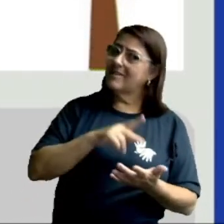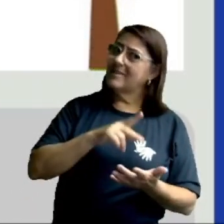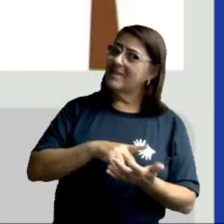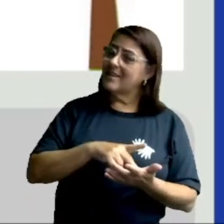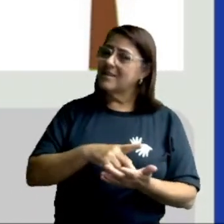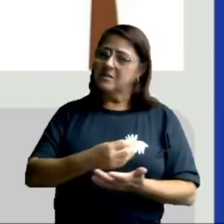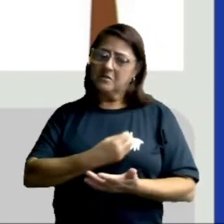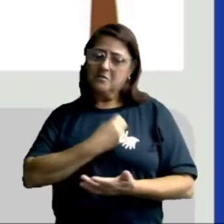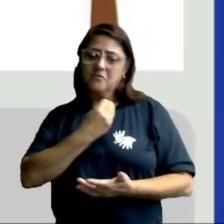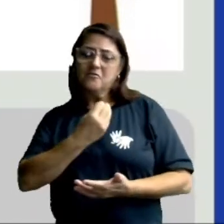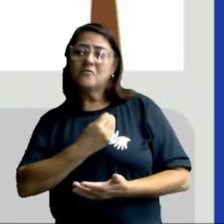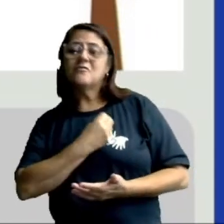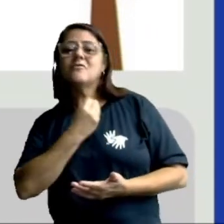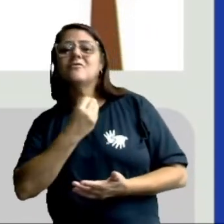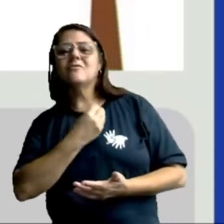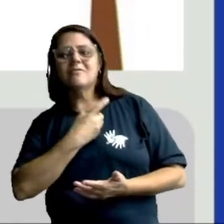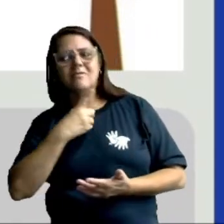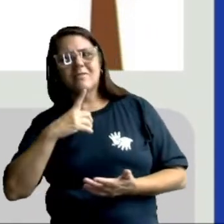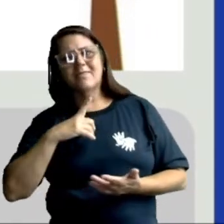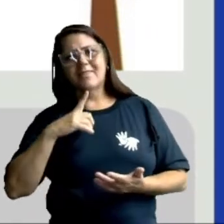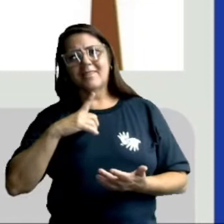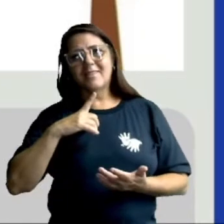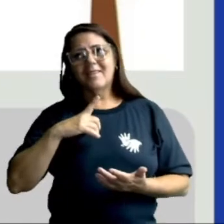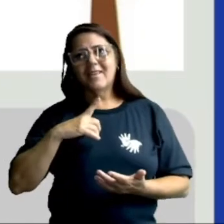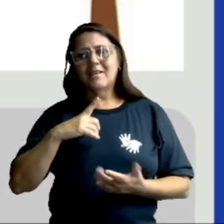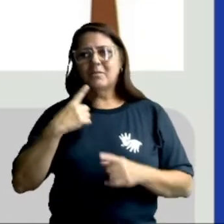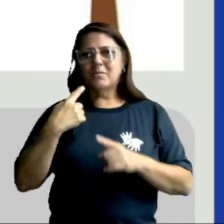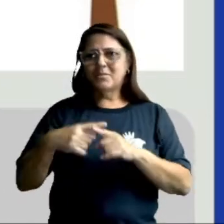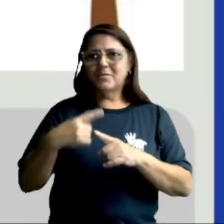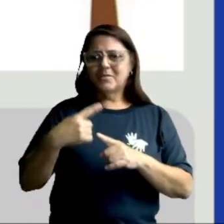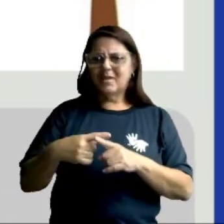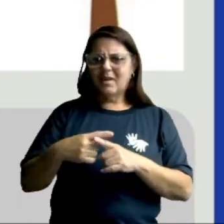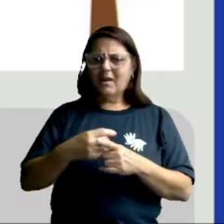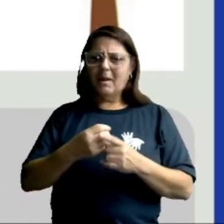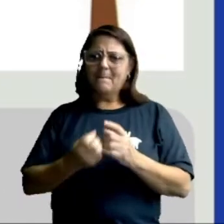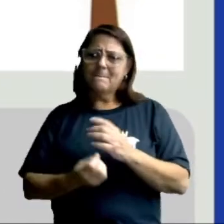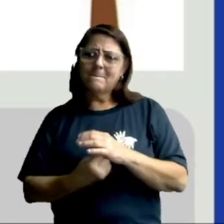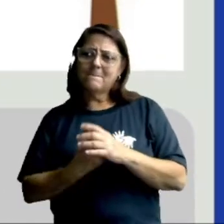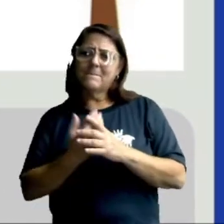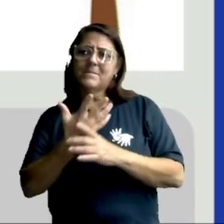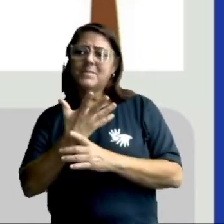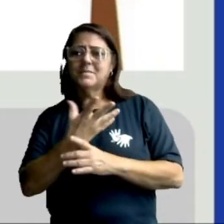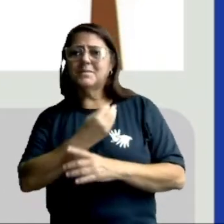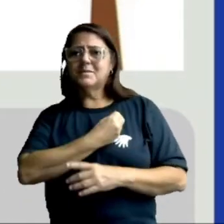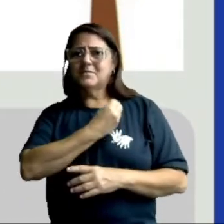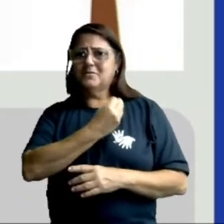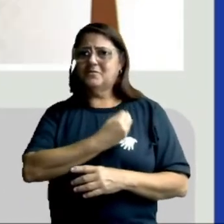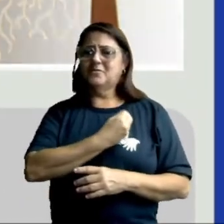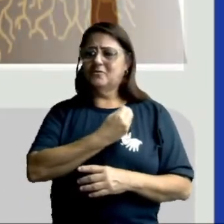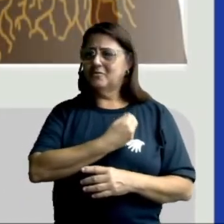plantas são seres vivos. Por que as plantas são seres vivos?